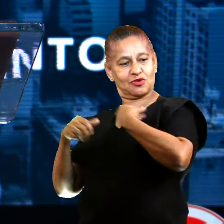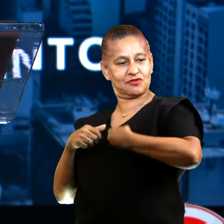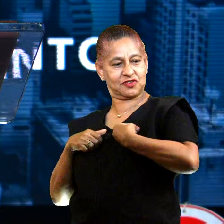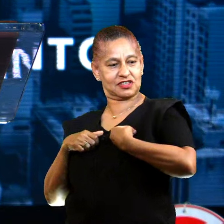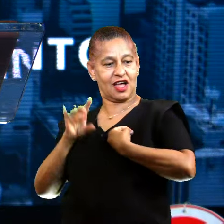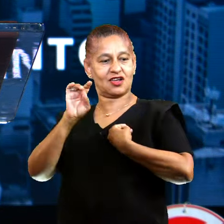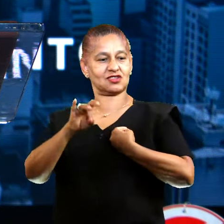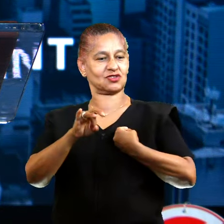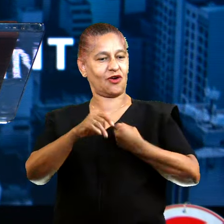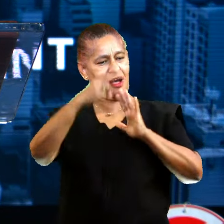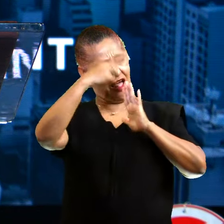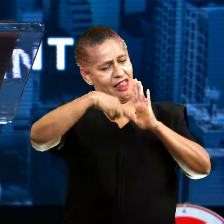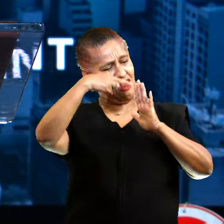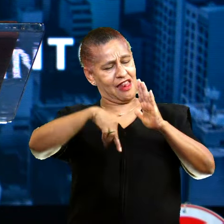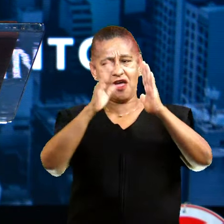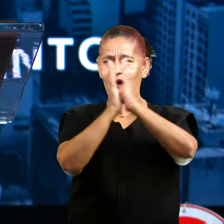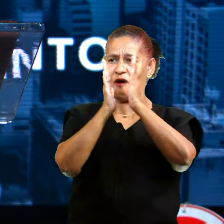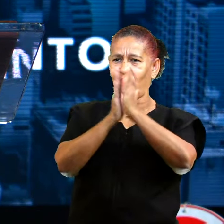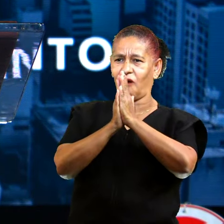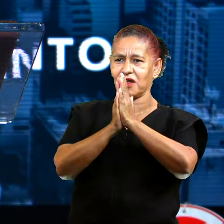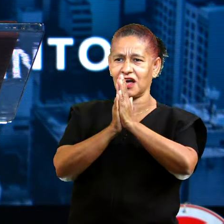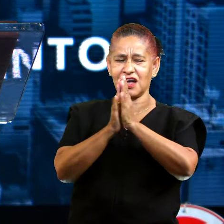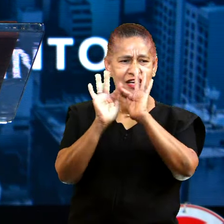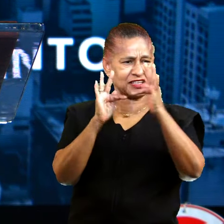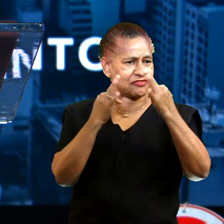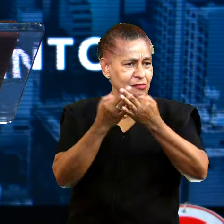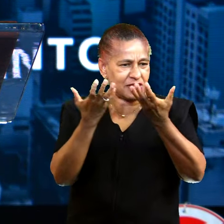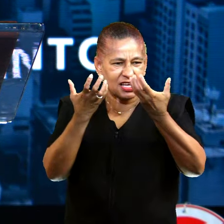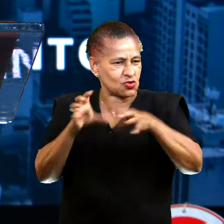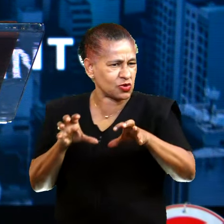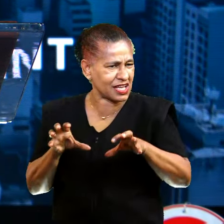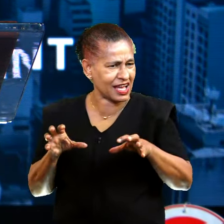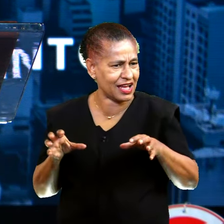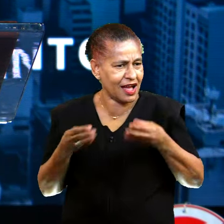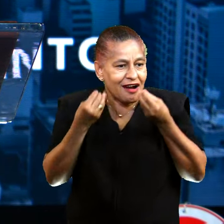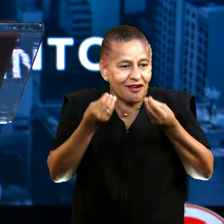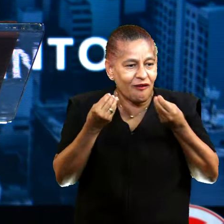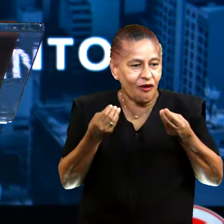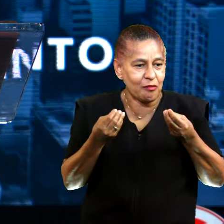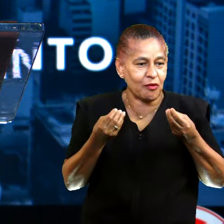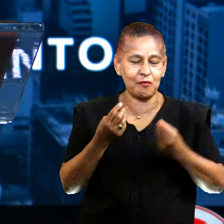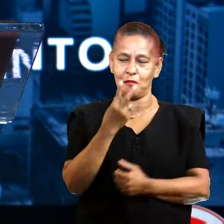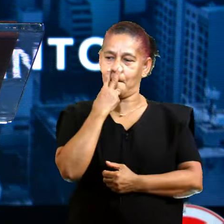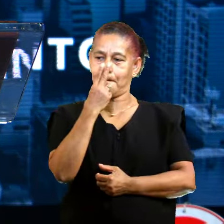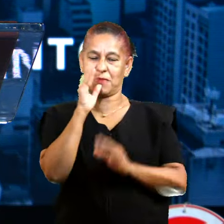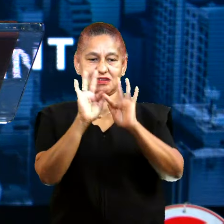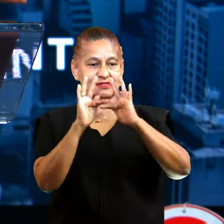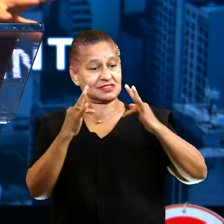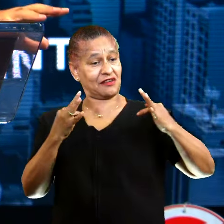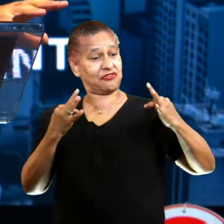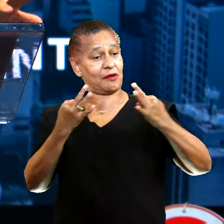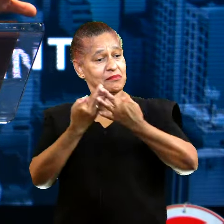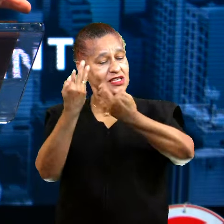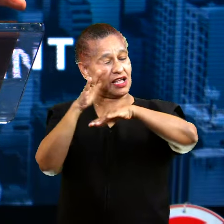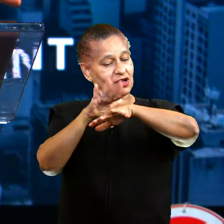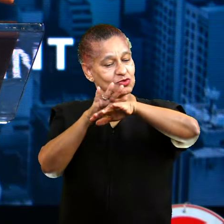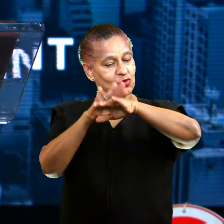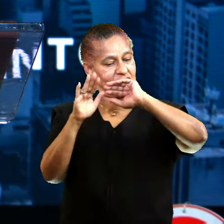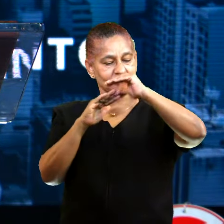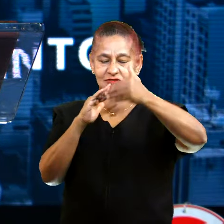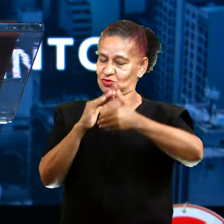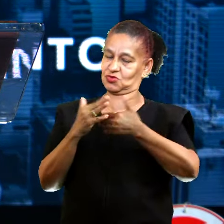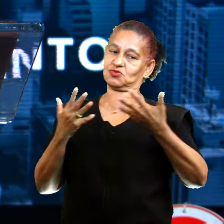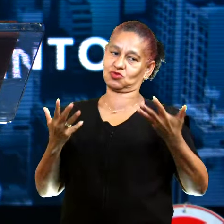e a família se perde porque a família inteira está doente. Então, vamos devolver ele de volta para esse